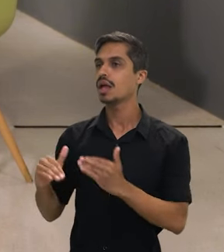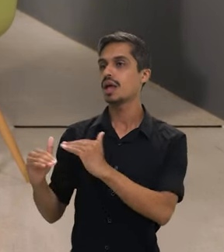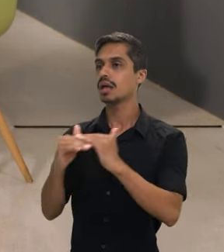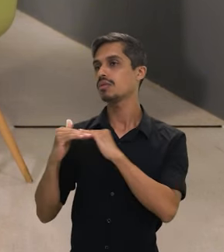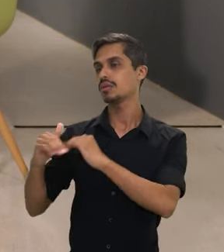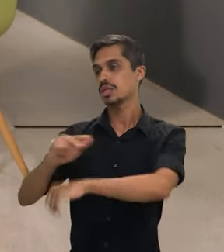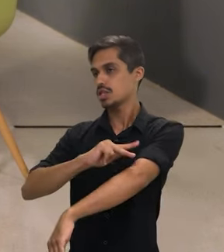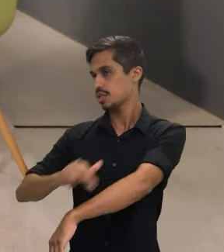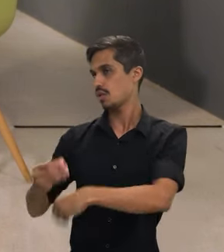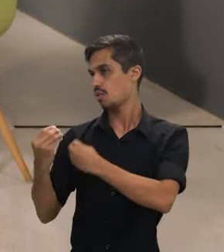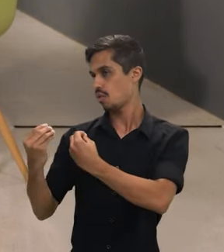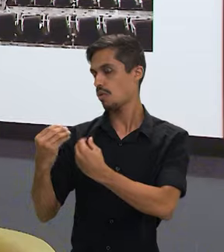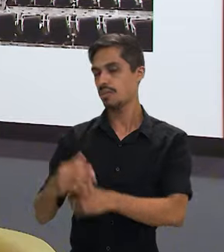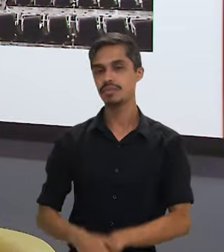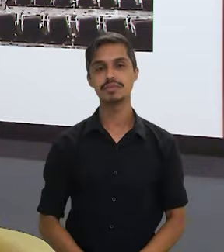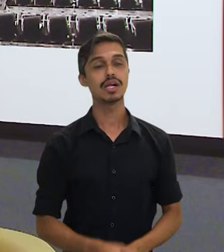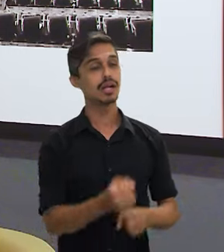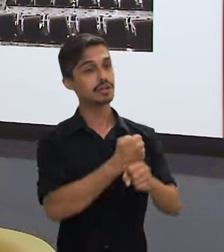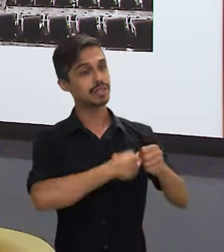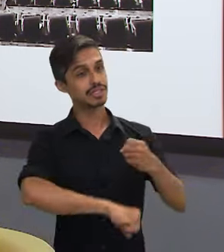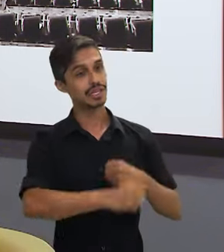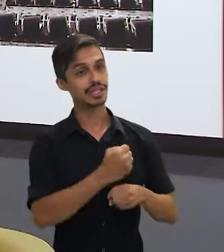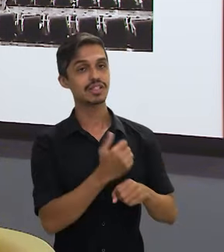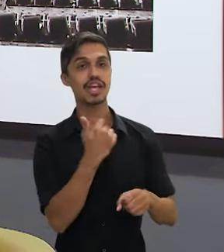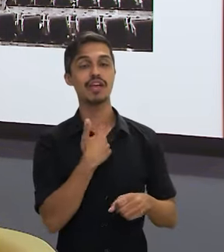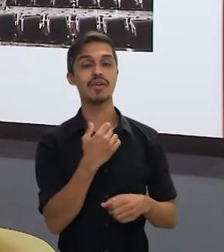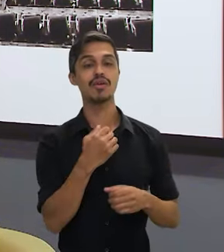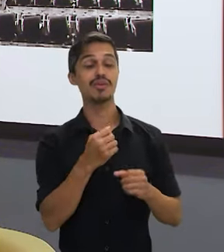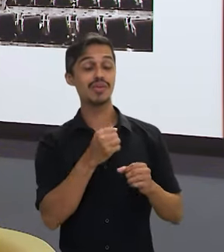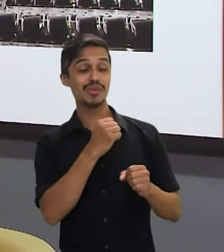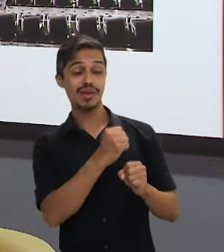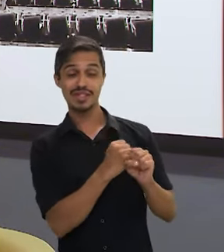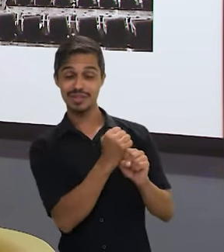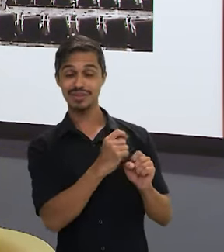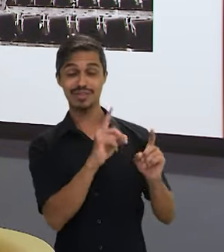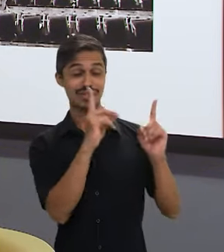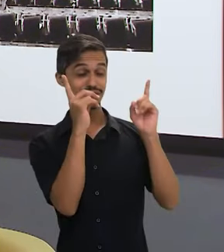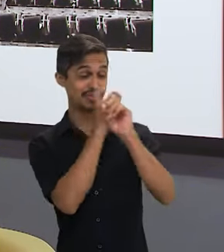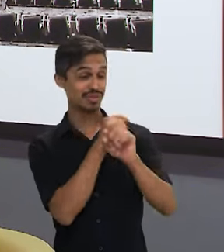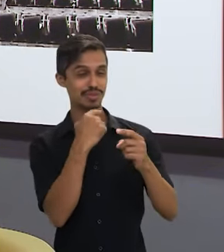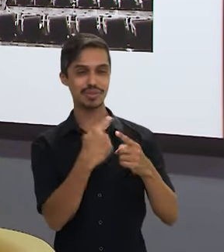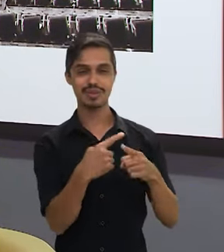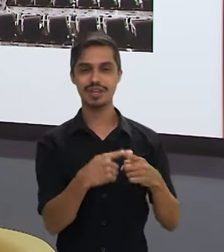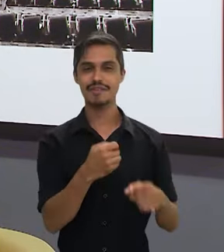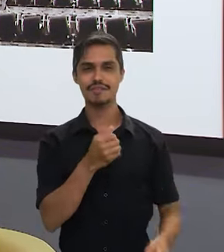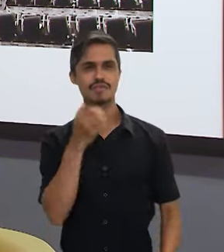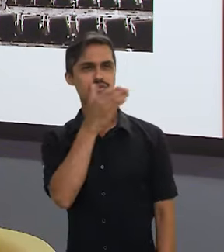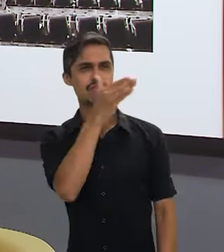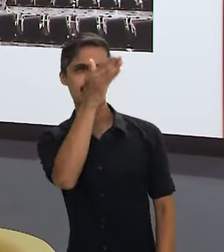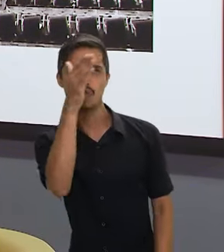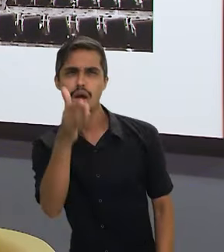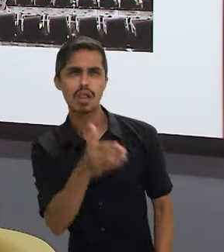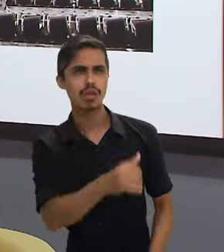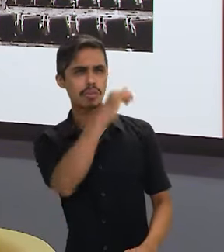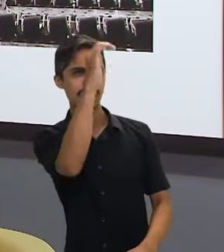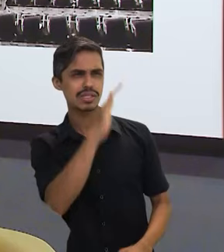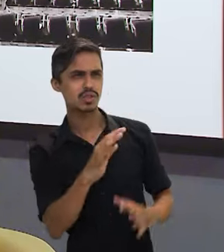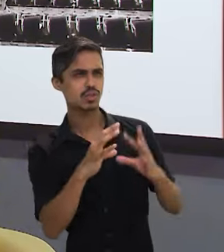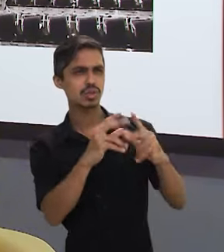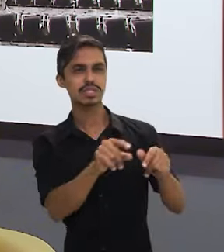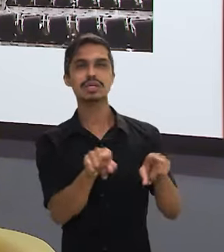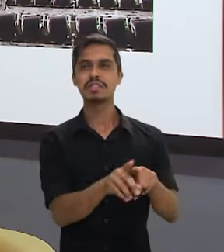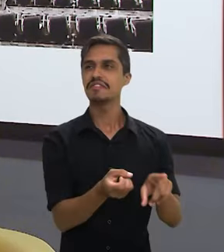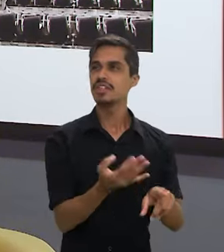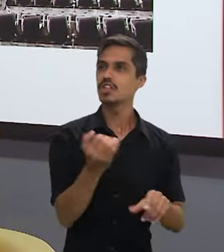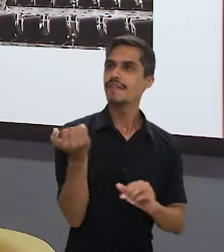a igualdade racial? Ano passado, como eu já falei algumas vezes, foi um ano muito desafiador, a gente rodou o país, mas também viajamos